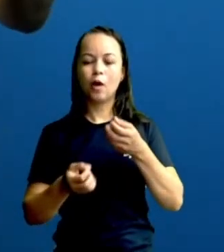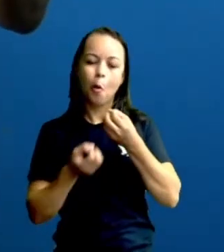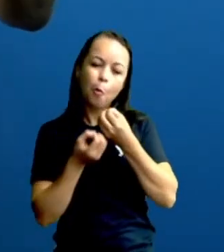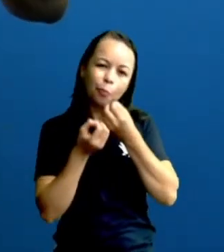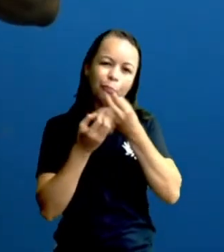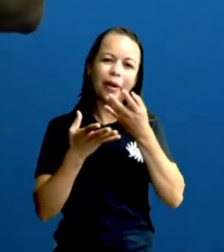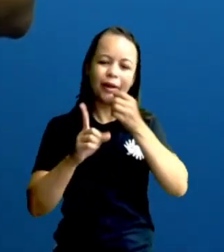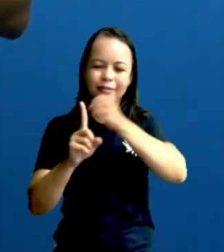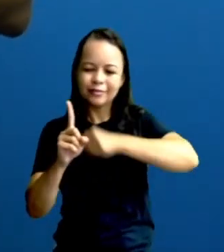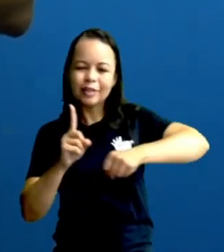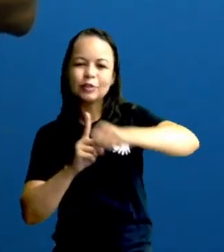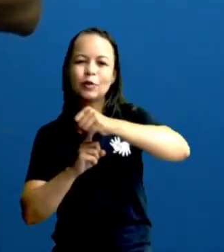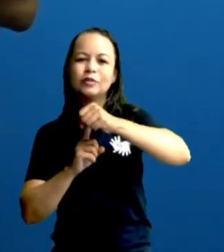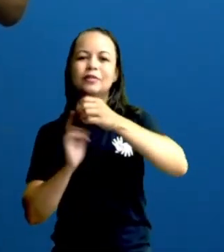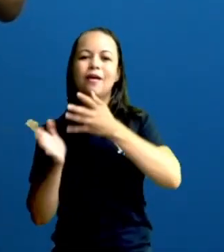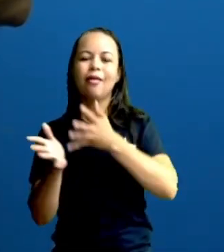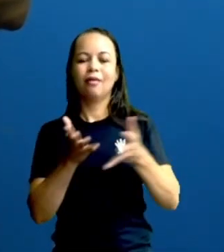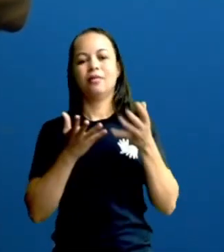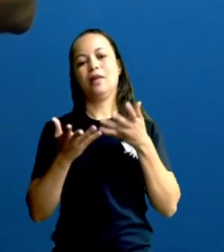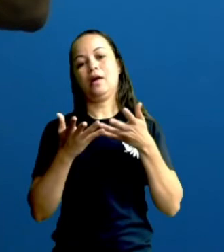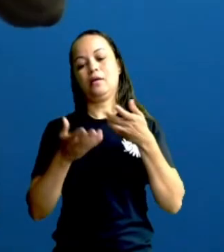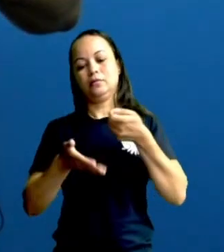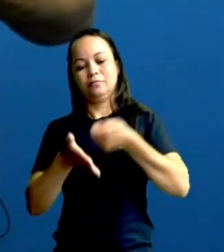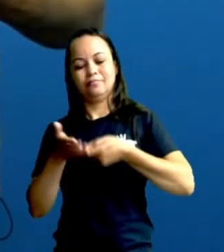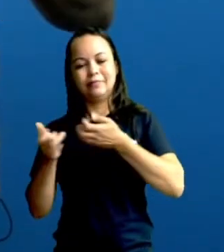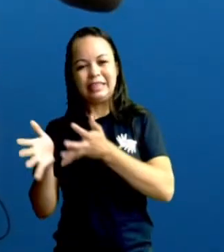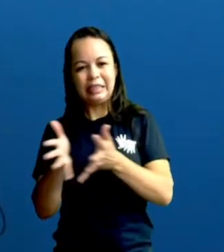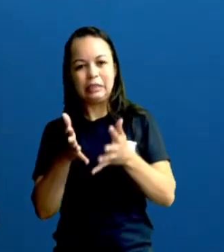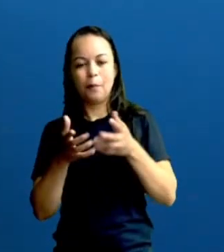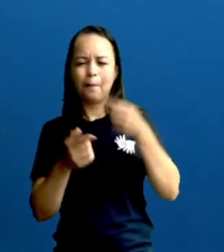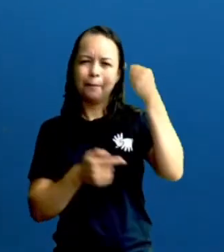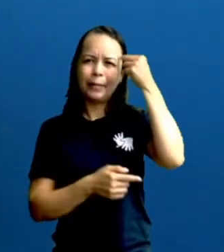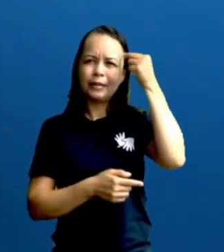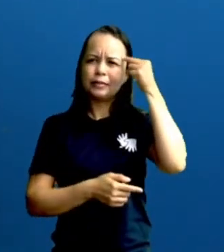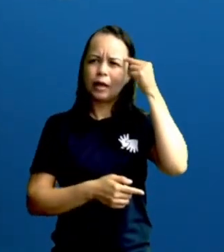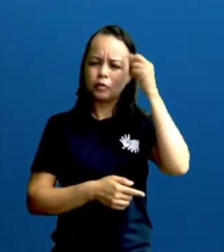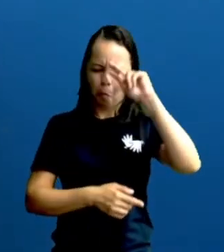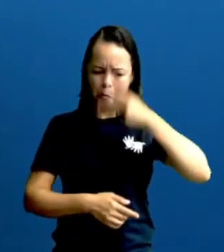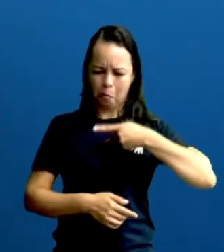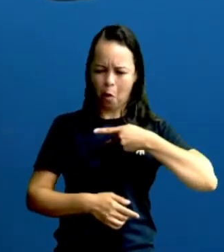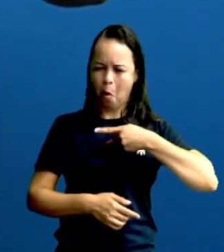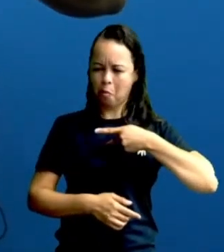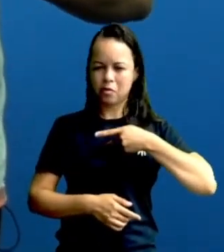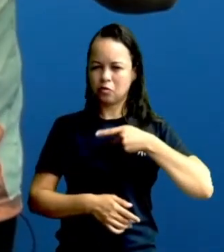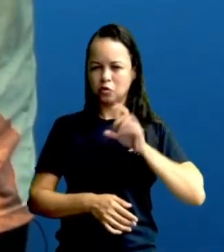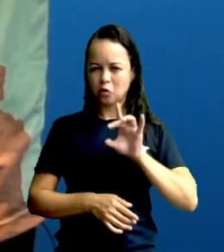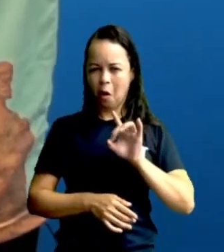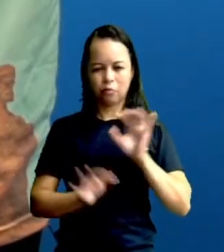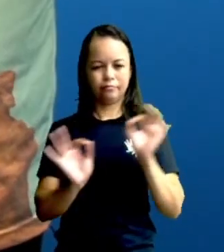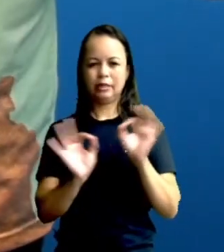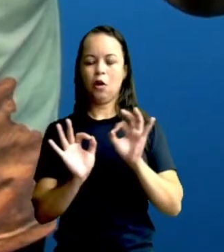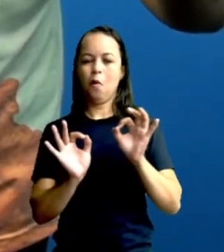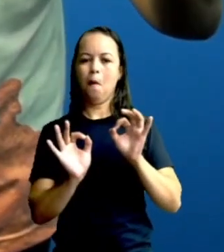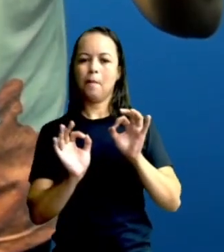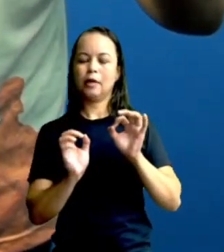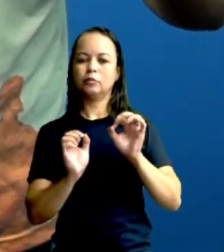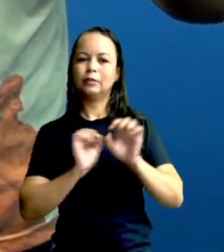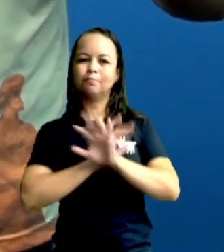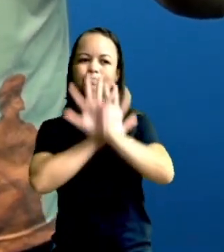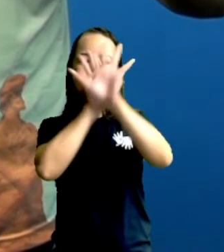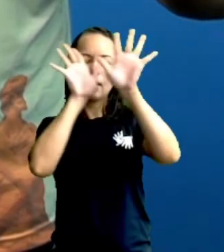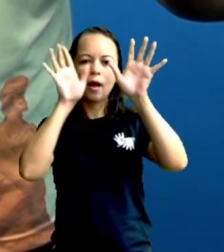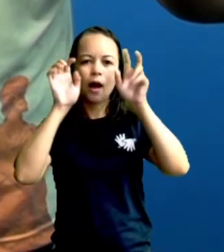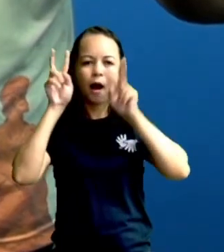a arte de você gerar um ambiente de altruísmo, não pensar apenas no seu umbigo, mas pensar de uma forma muito mais ampla, muito mais,